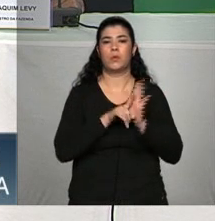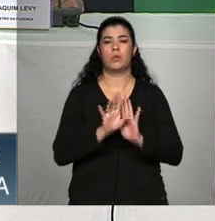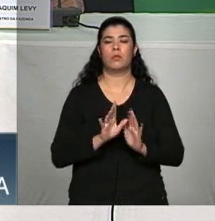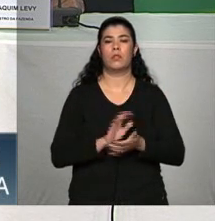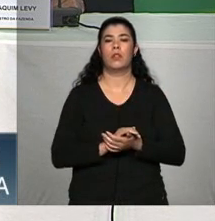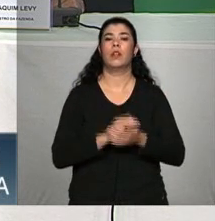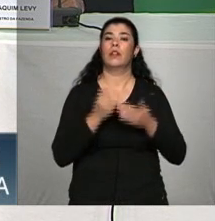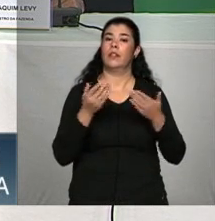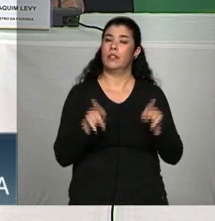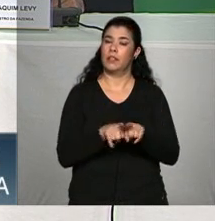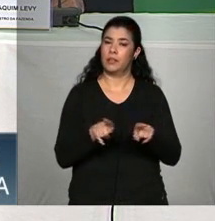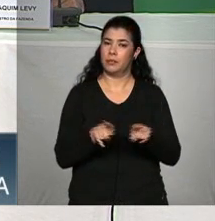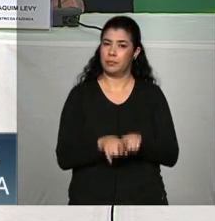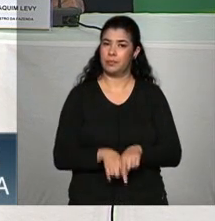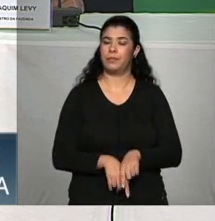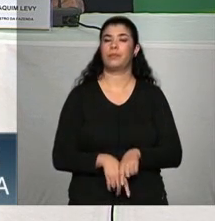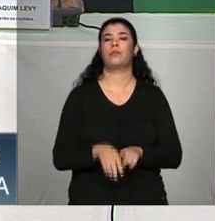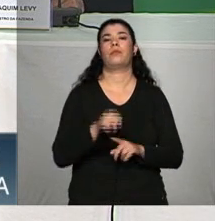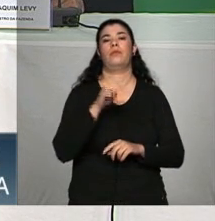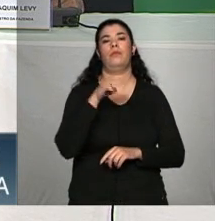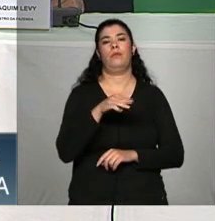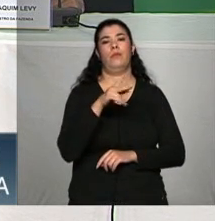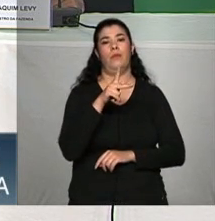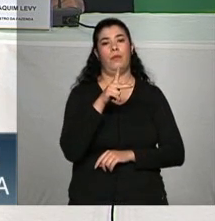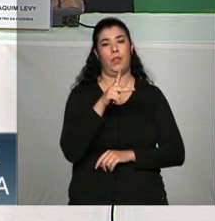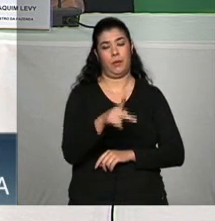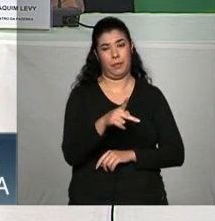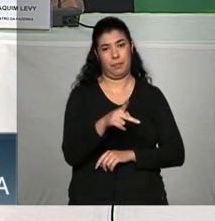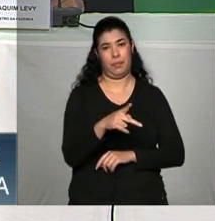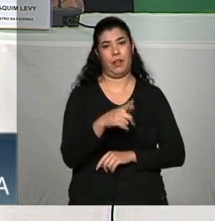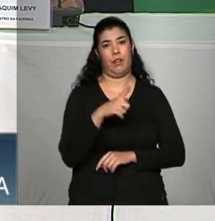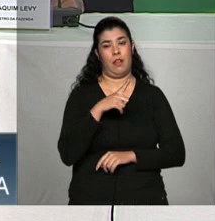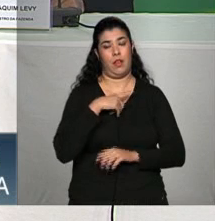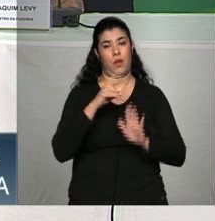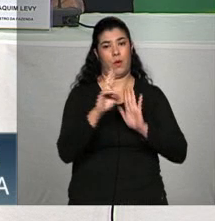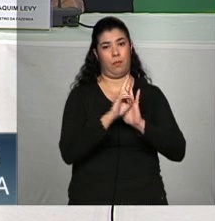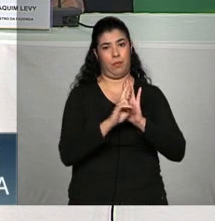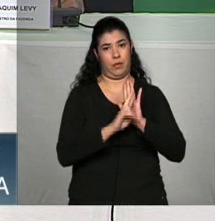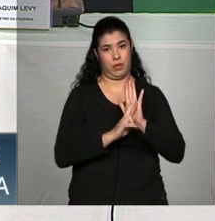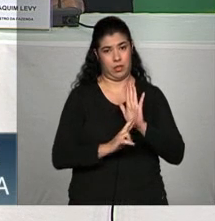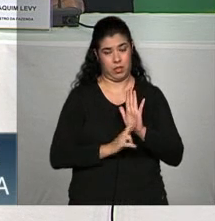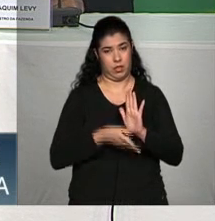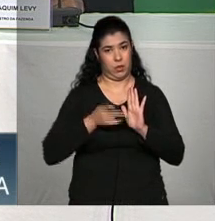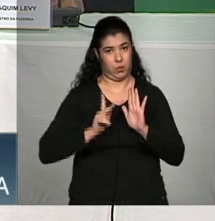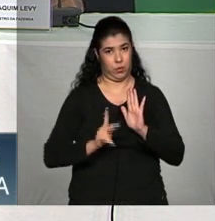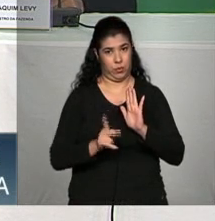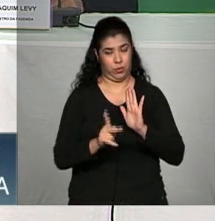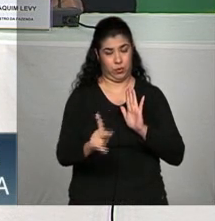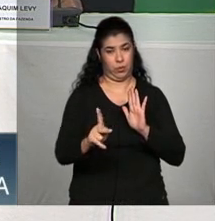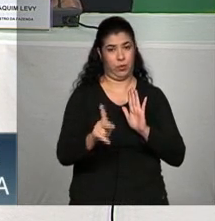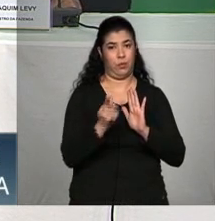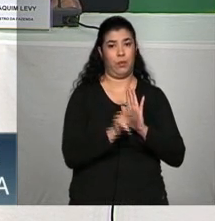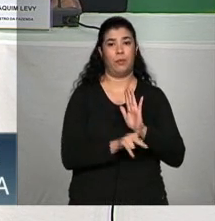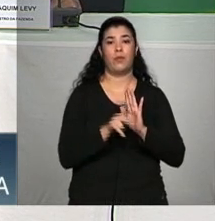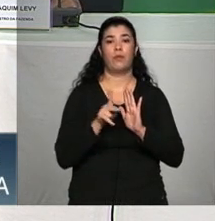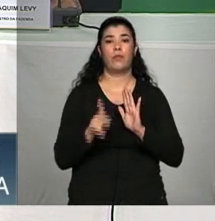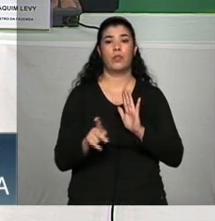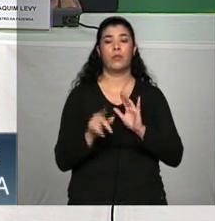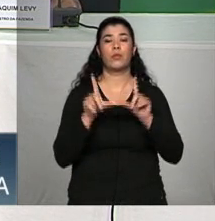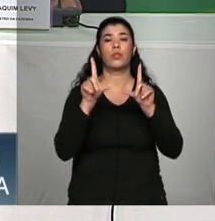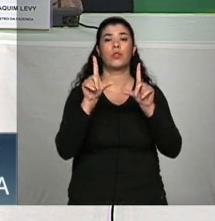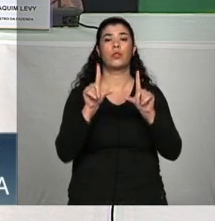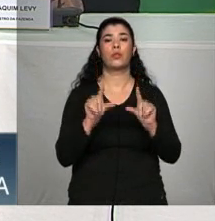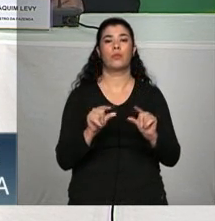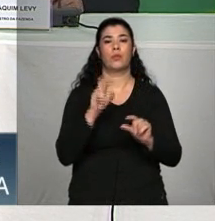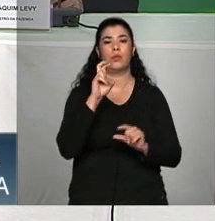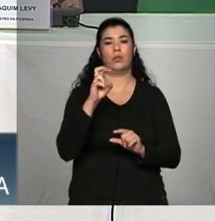provisória também alcança os professores também preserva a regra de redução de cinco anos